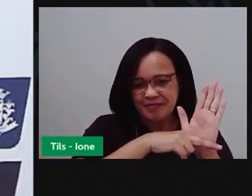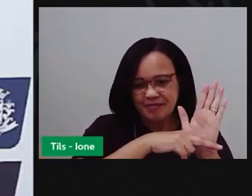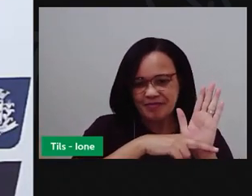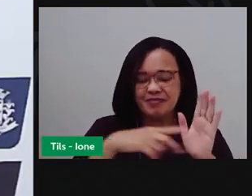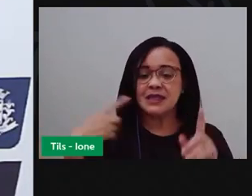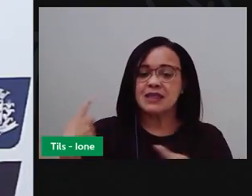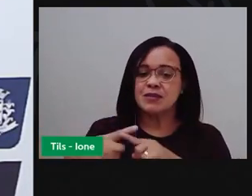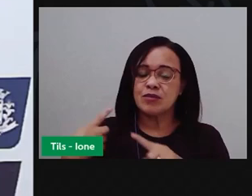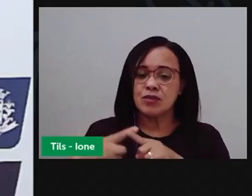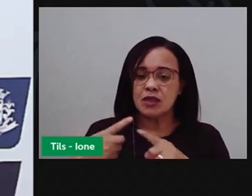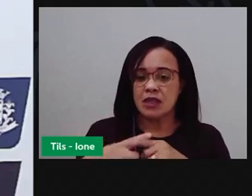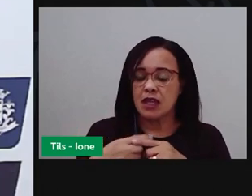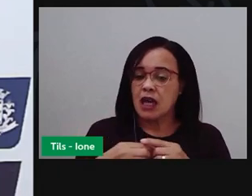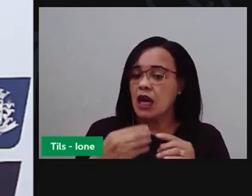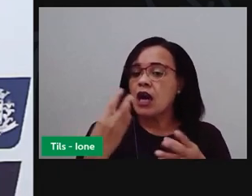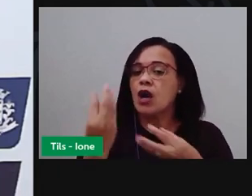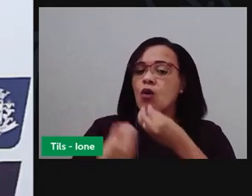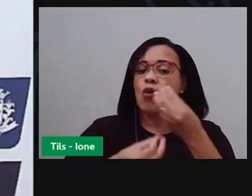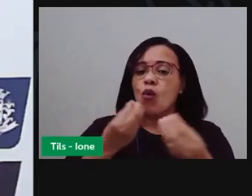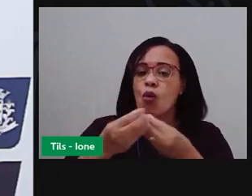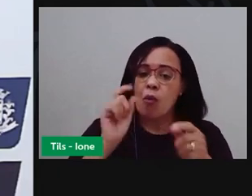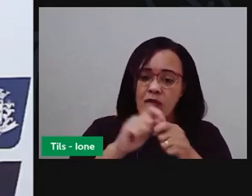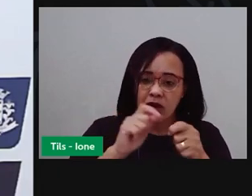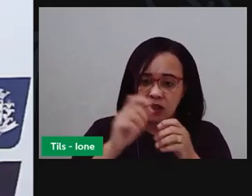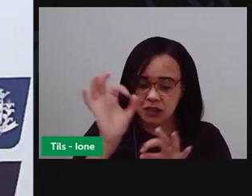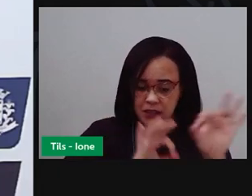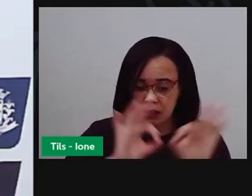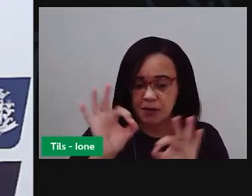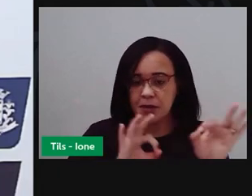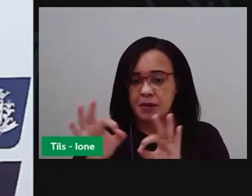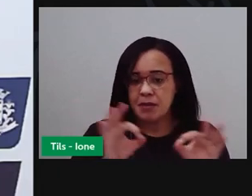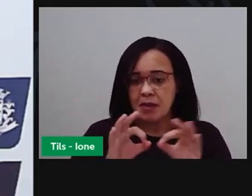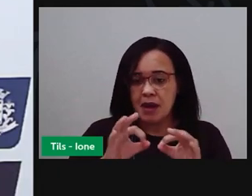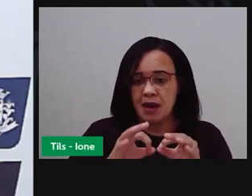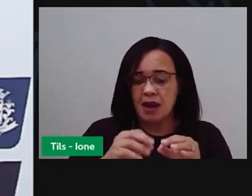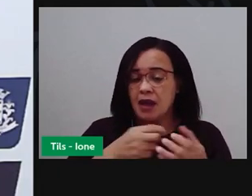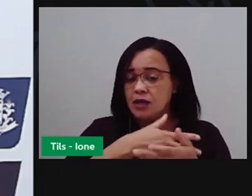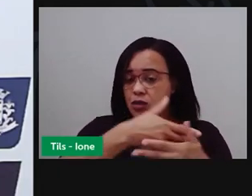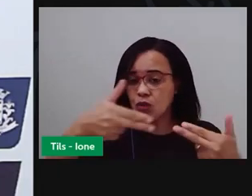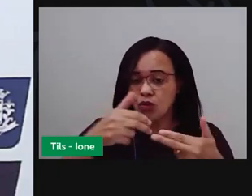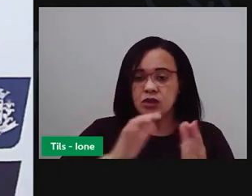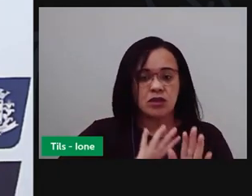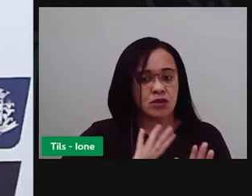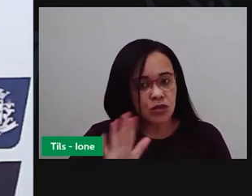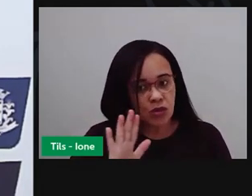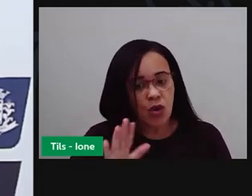só viu os ingredientes. Agora a gente vai ver o modo de preparo.